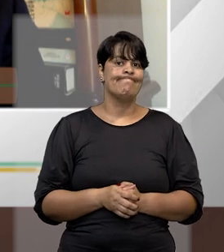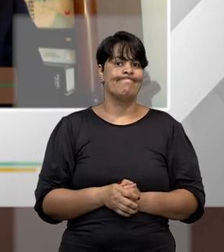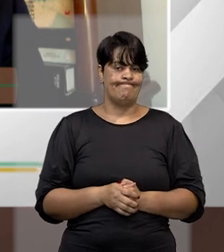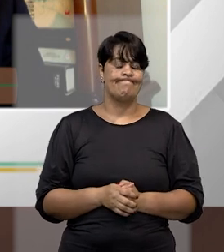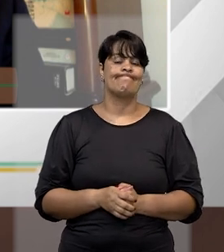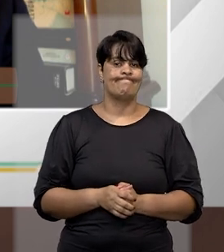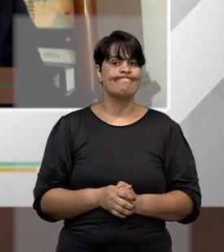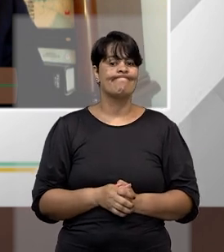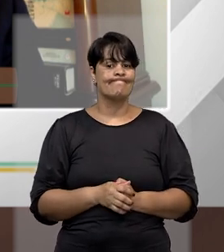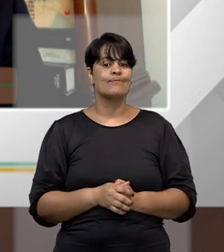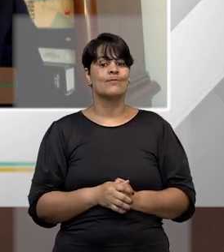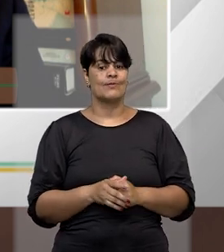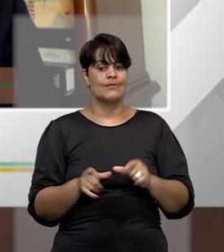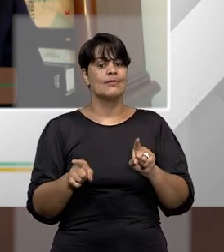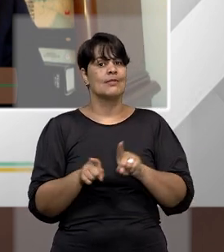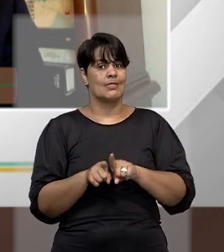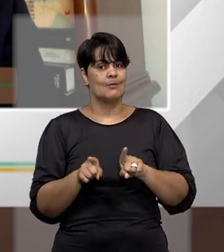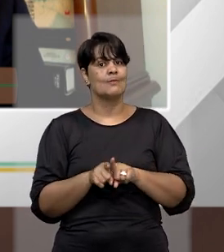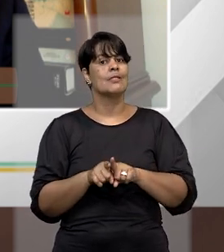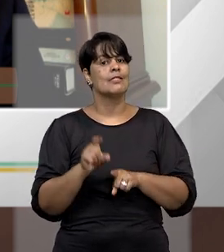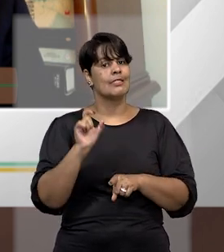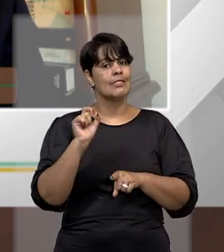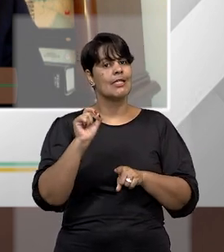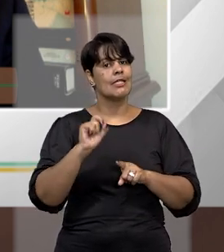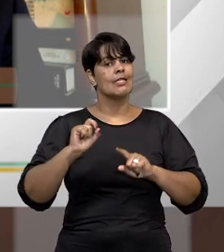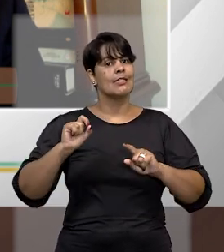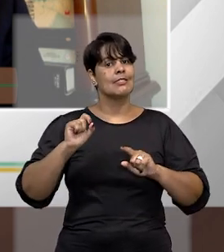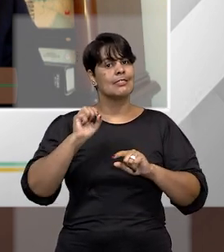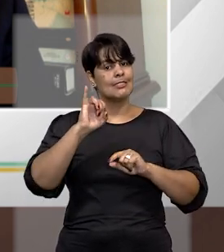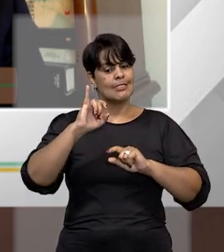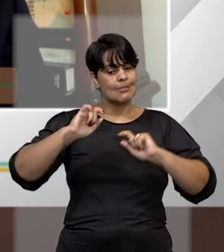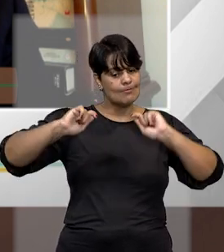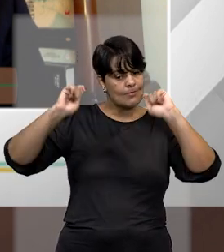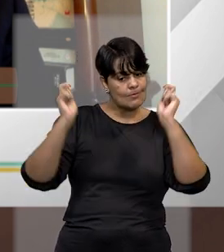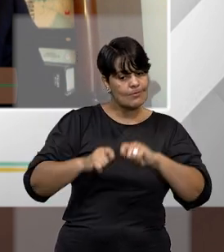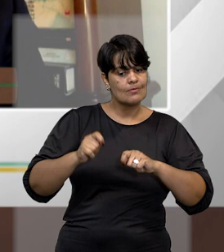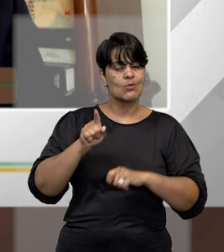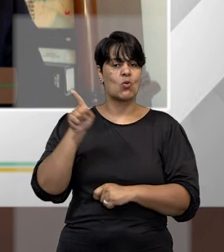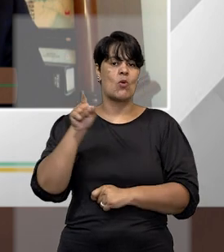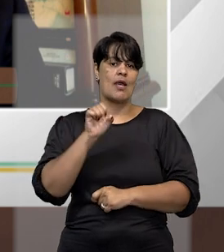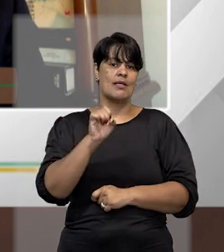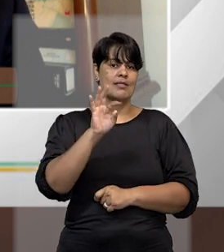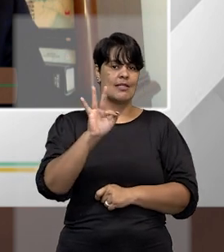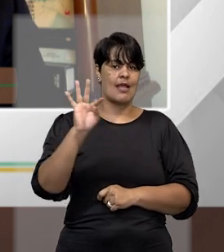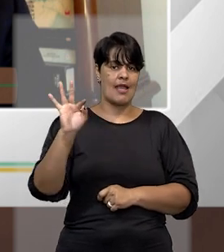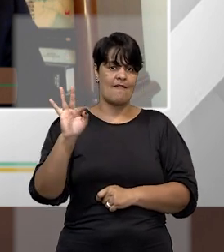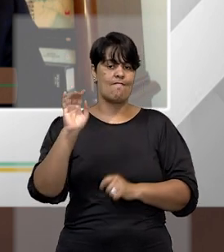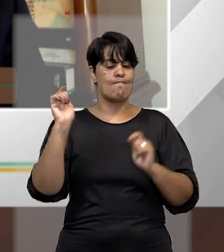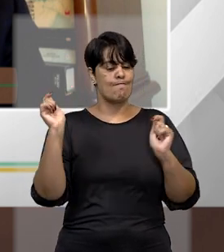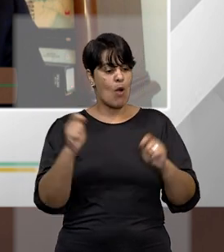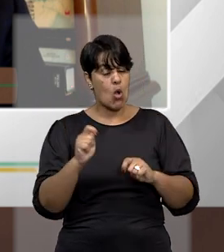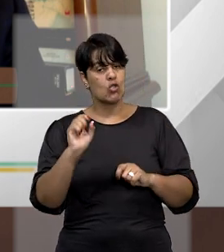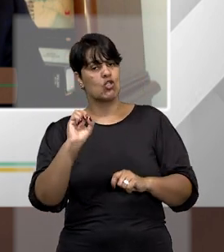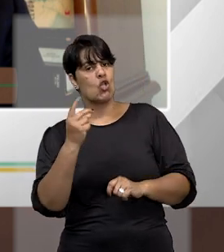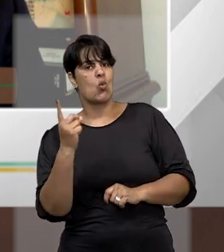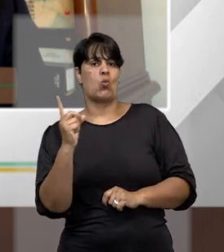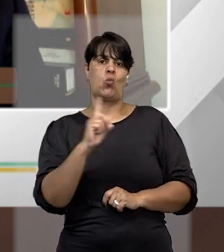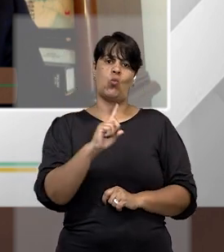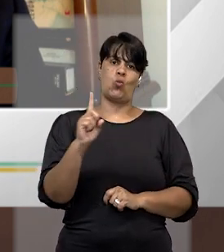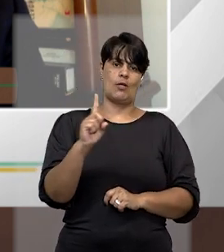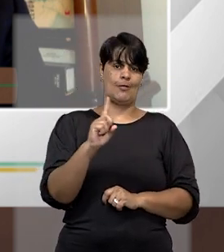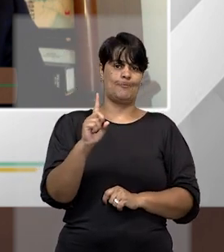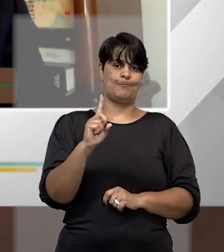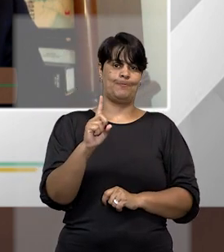a competência do próprio Supremo Tribunal Federal. É que, a meu ver, só existiria